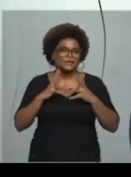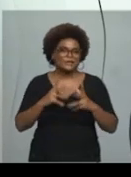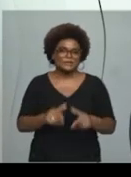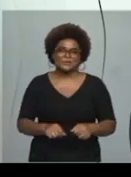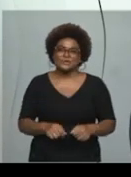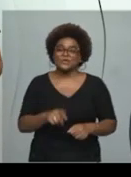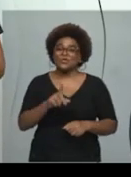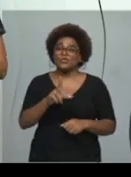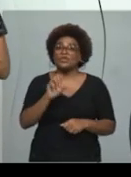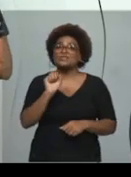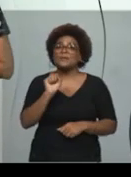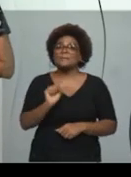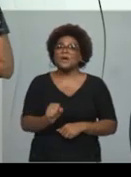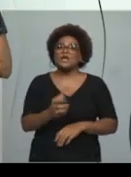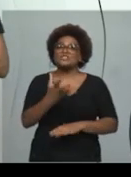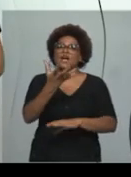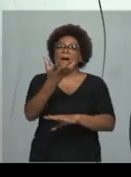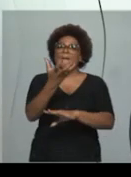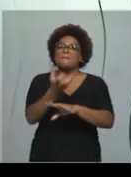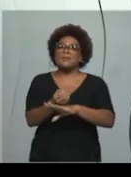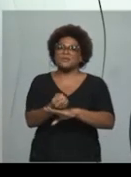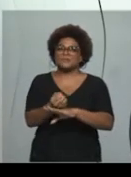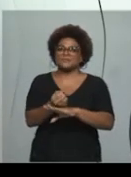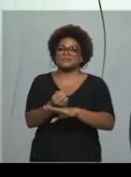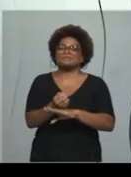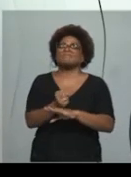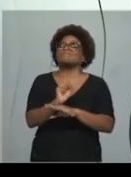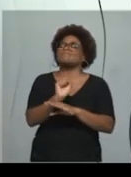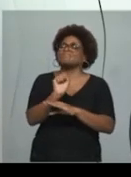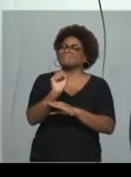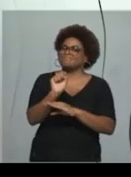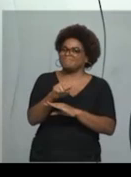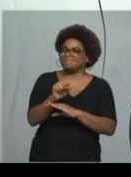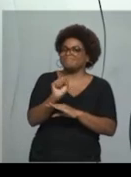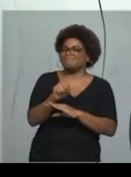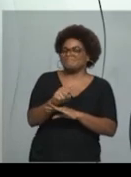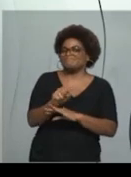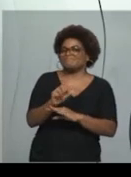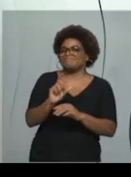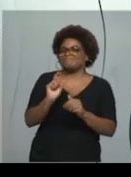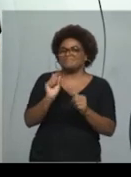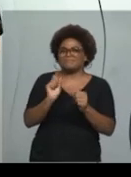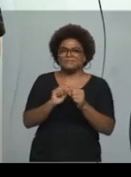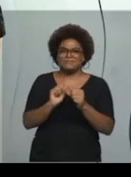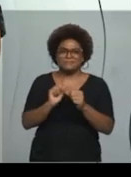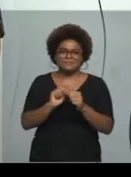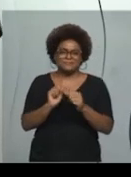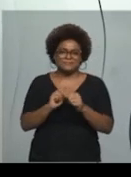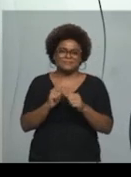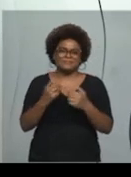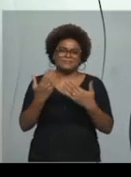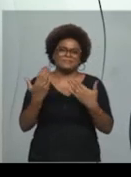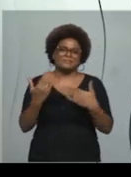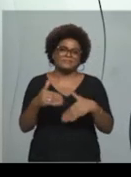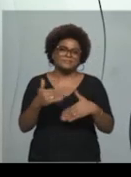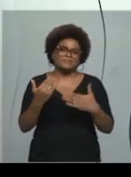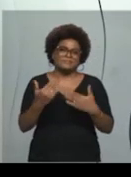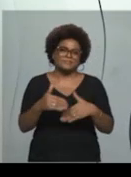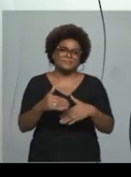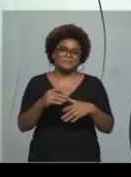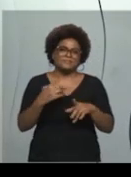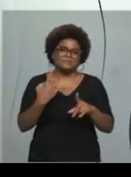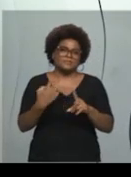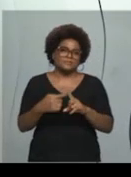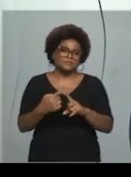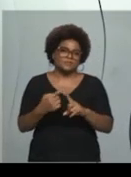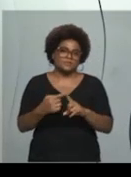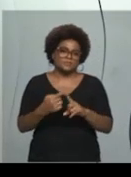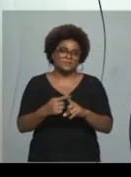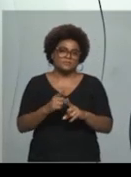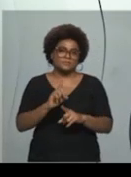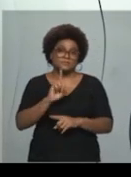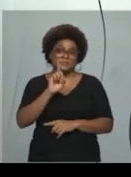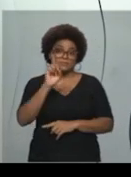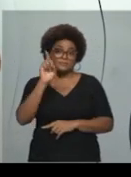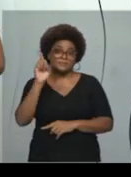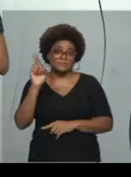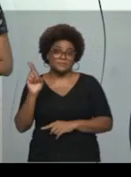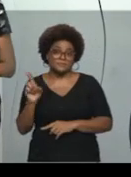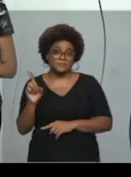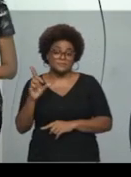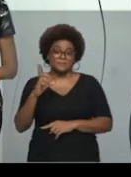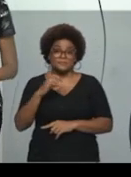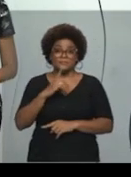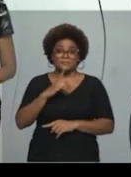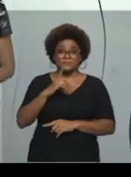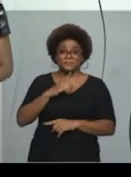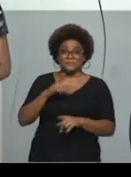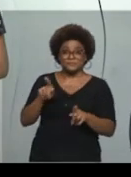baixar esses cadernos. Você pode ir fazendo essas provas também porque lá você tem os